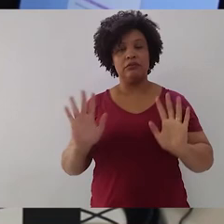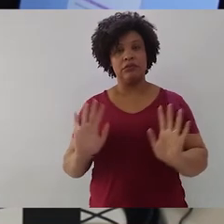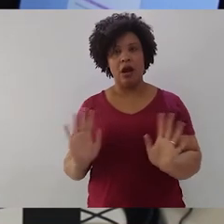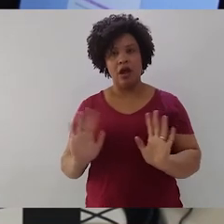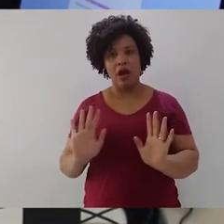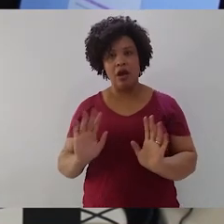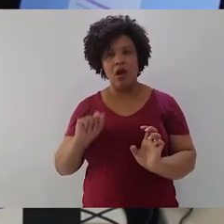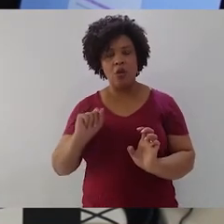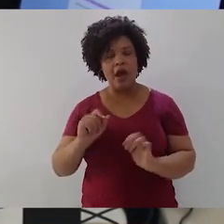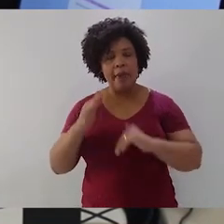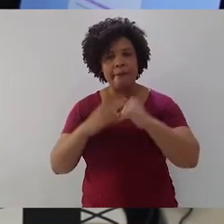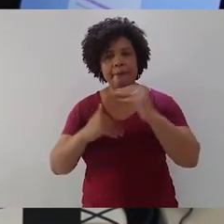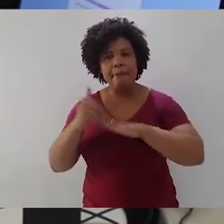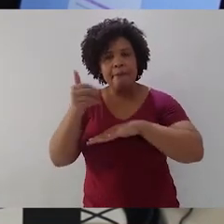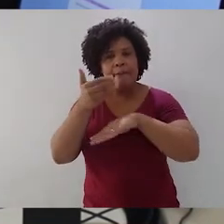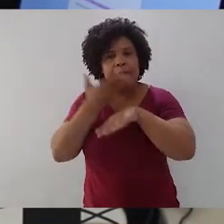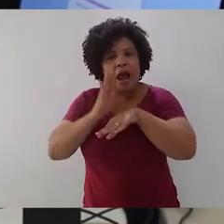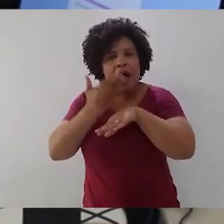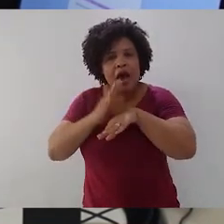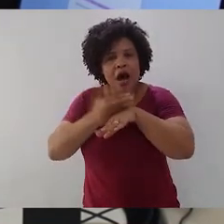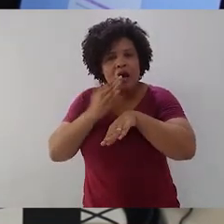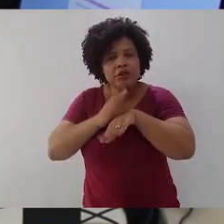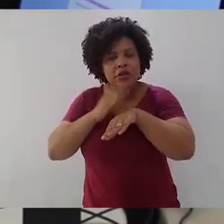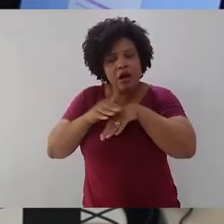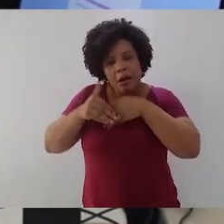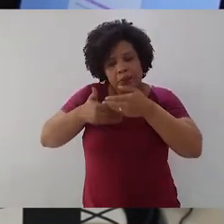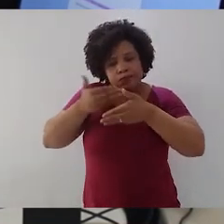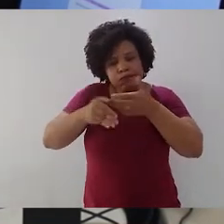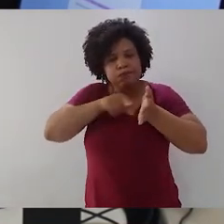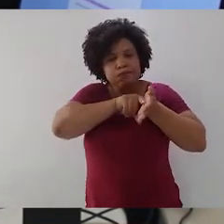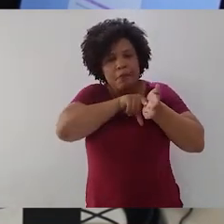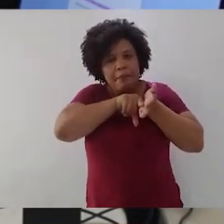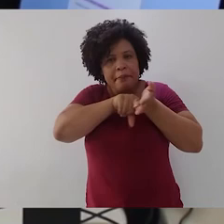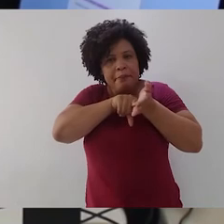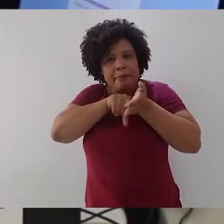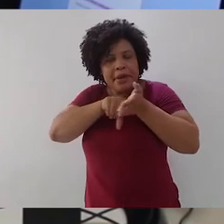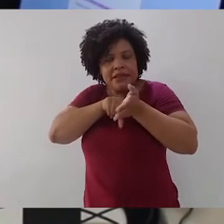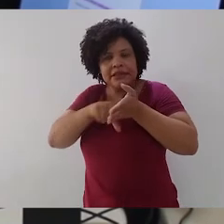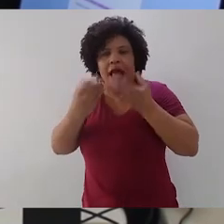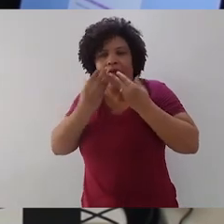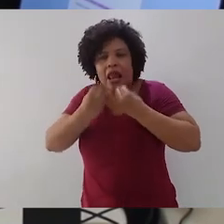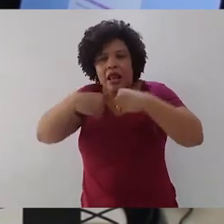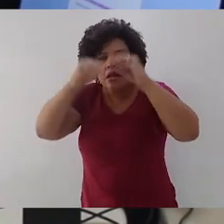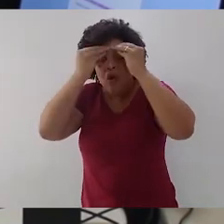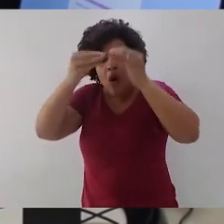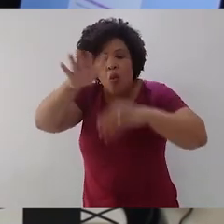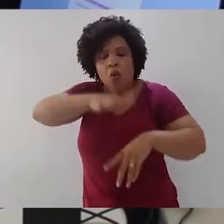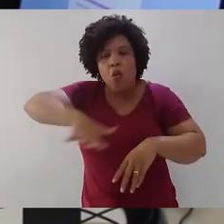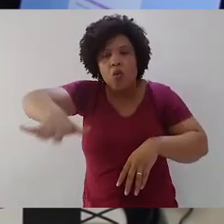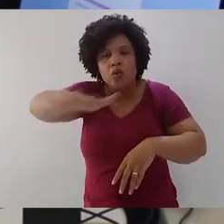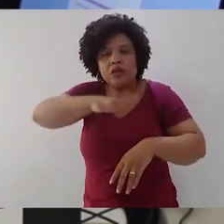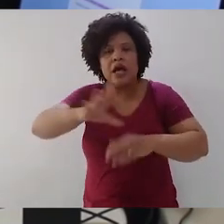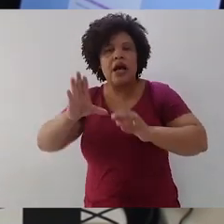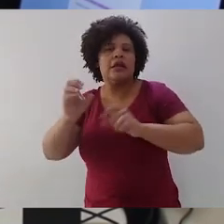prática, inclusive fazendo um trabalho de pesquisa do linguajar popular e traduzir isso para a literatura.